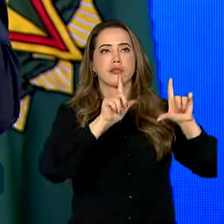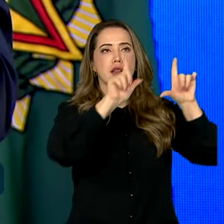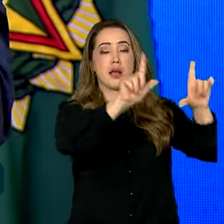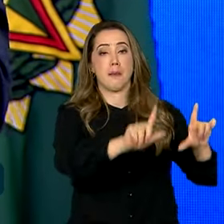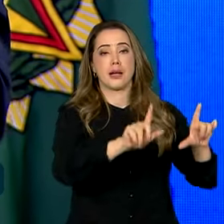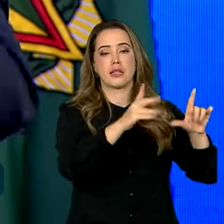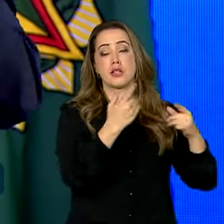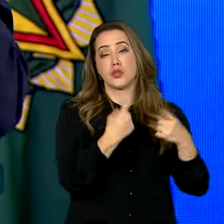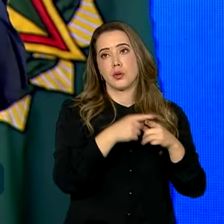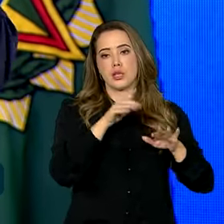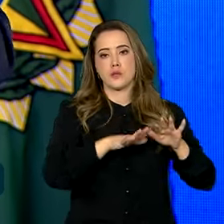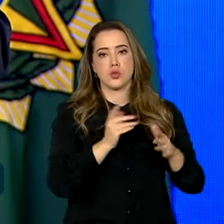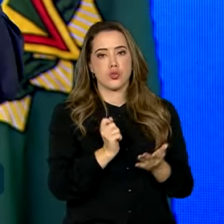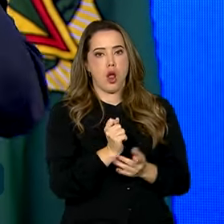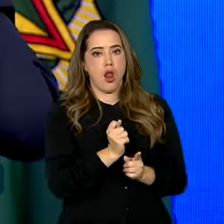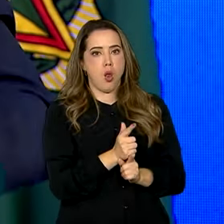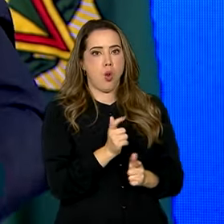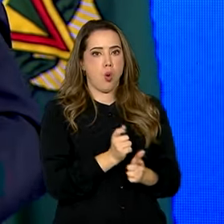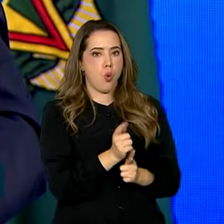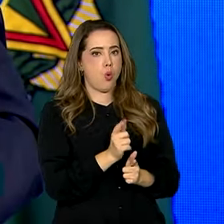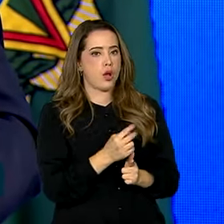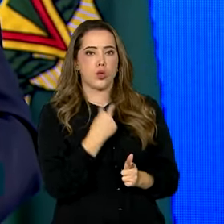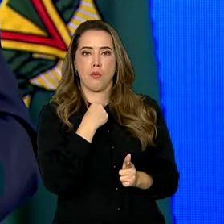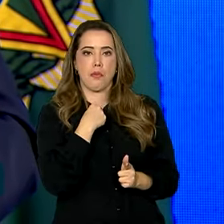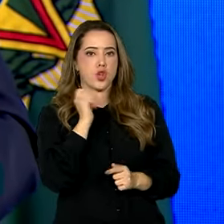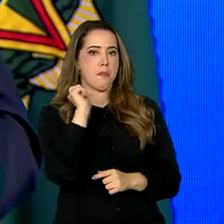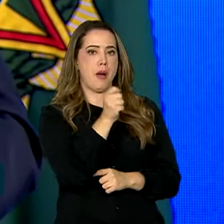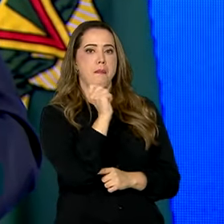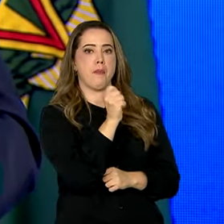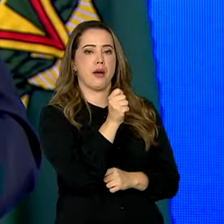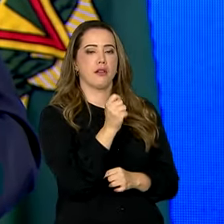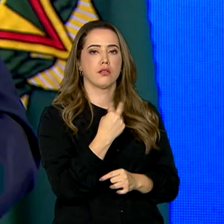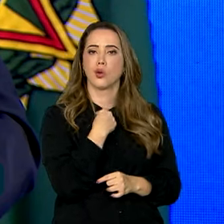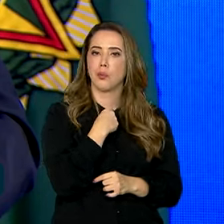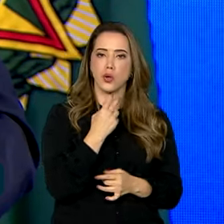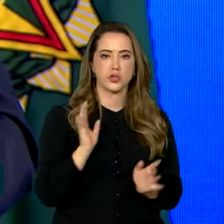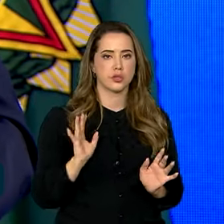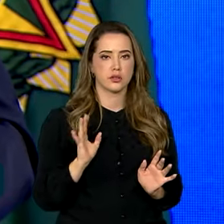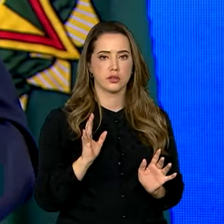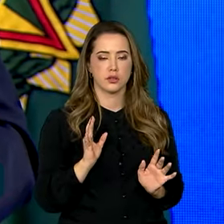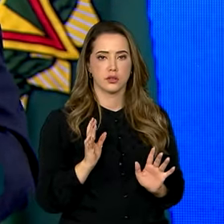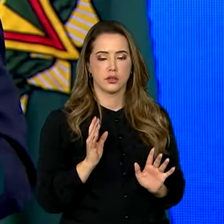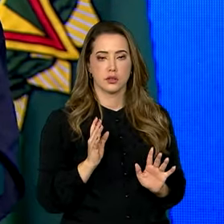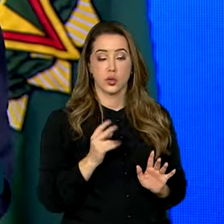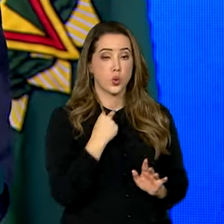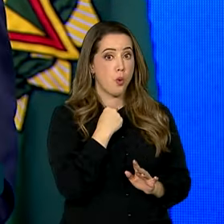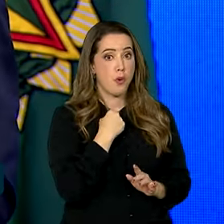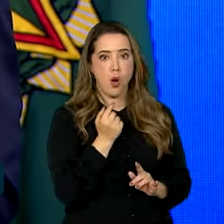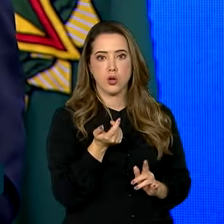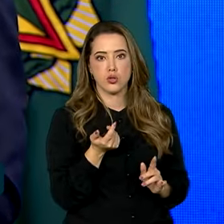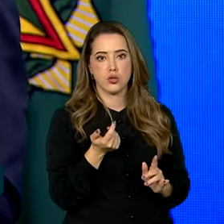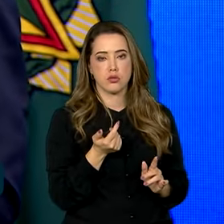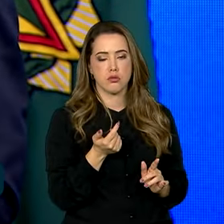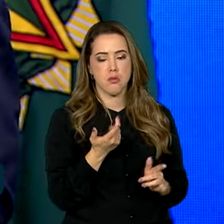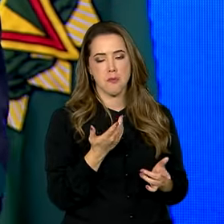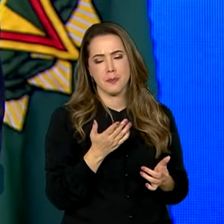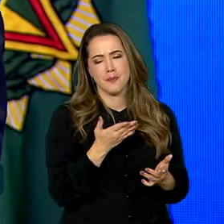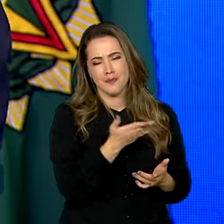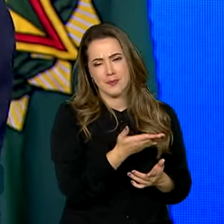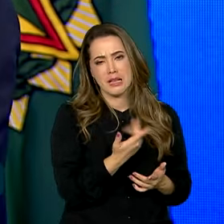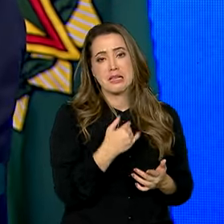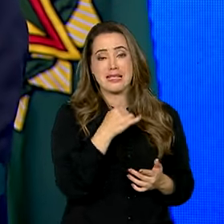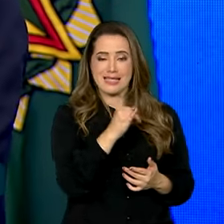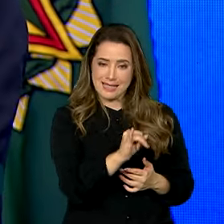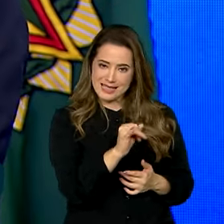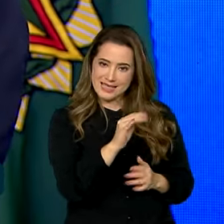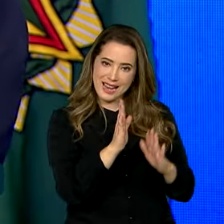casa hoje, muitas vezes nem um preco você pode colocar na parede. Não pode furar a parede. E se a casa